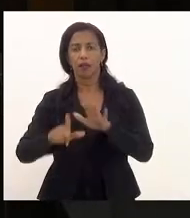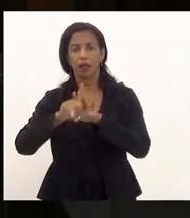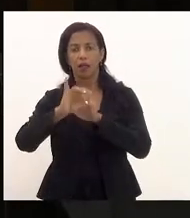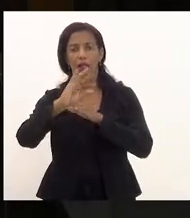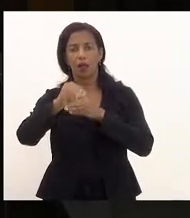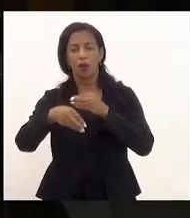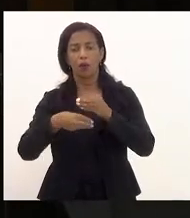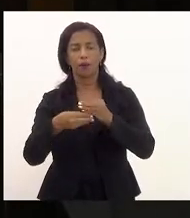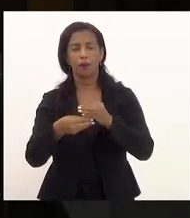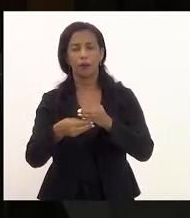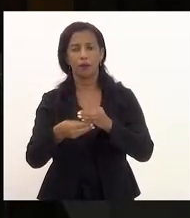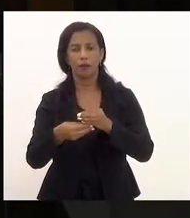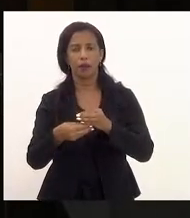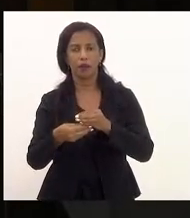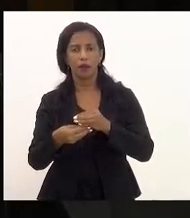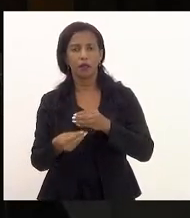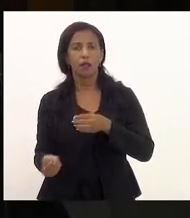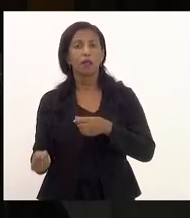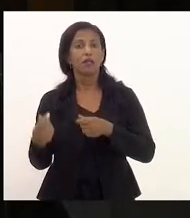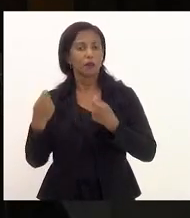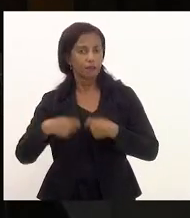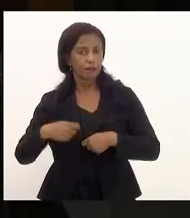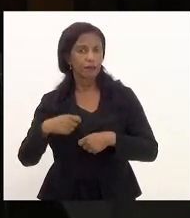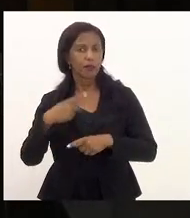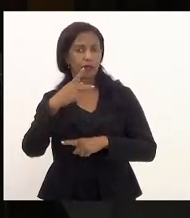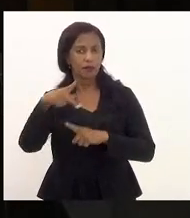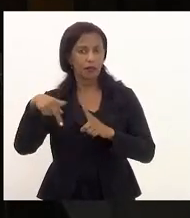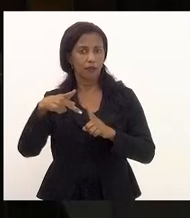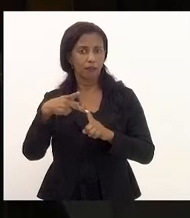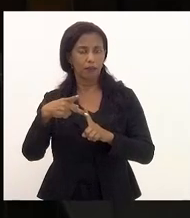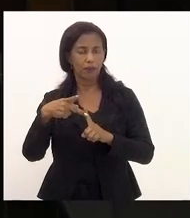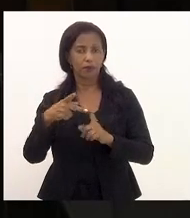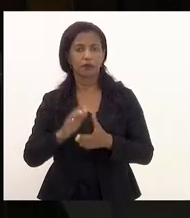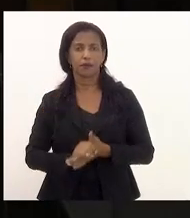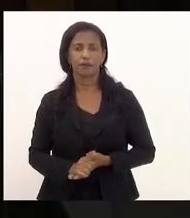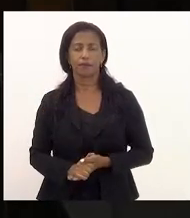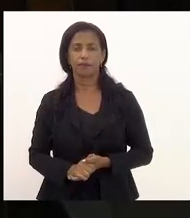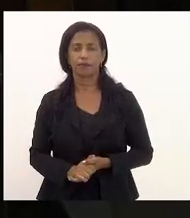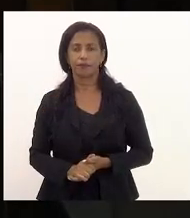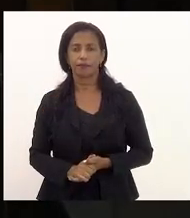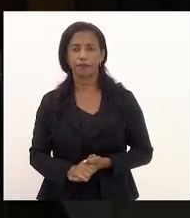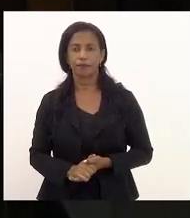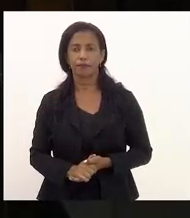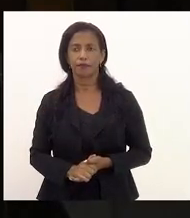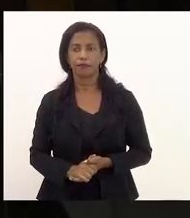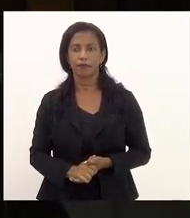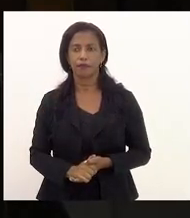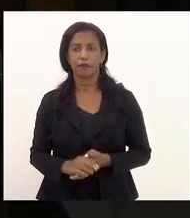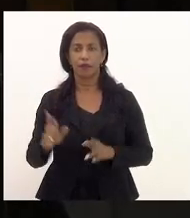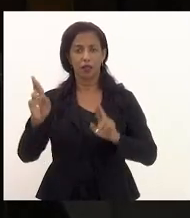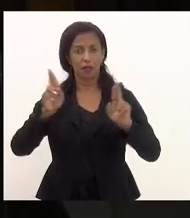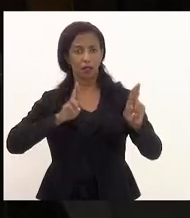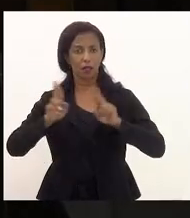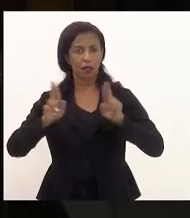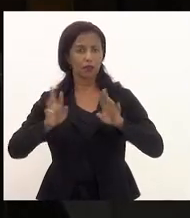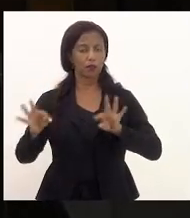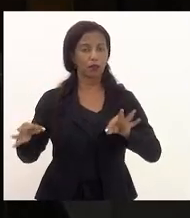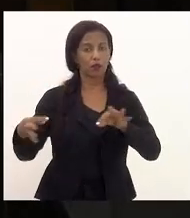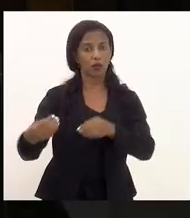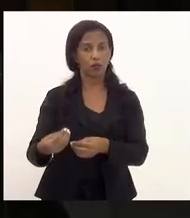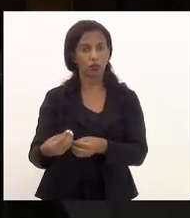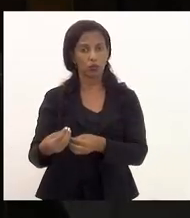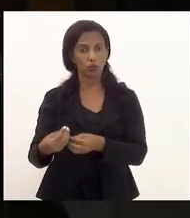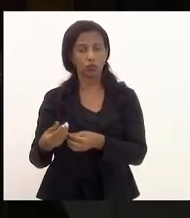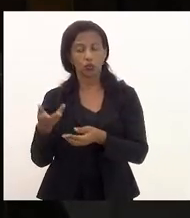complementar que deriva dessa reforma previdenciária em relação àqueles que ficarem